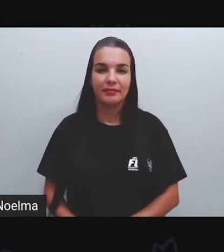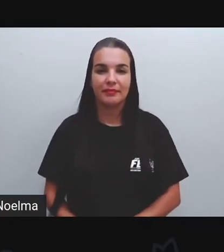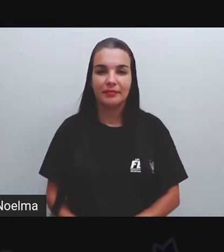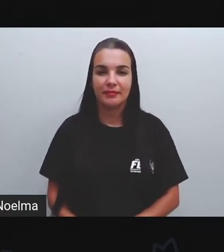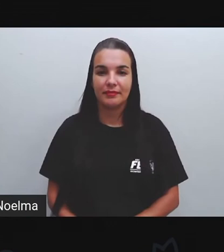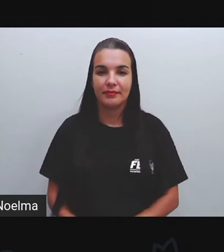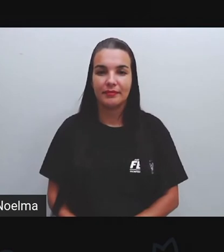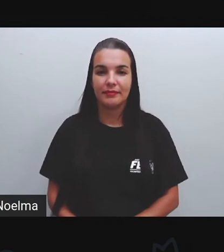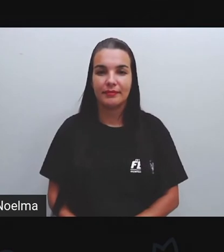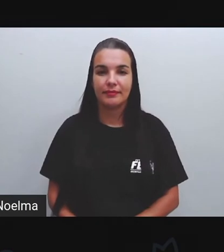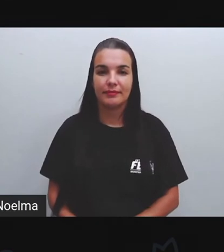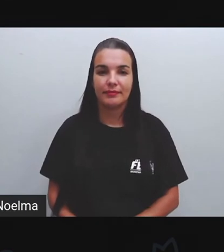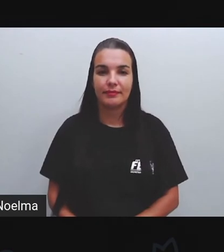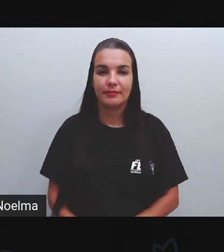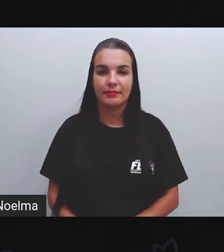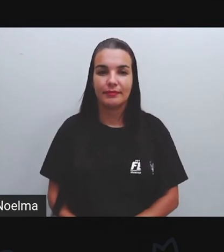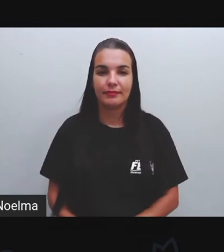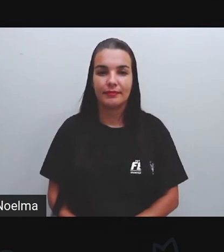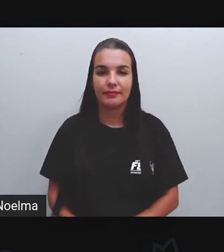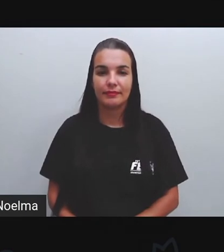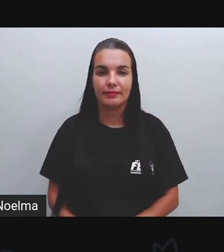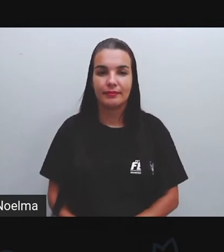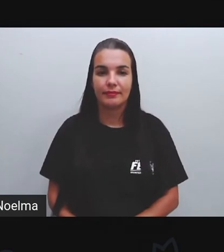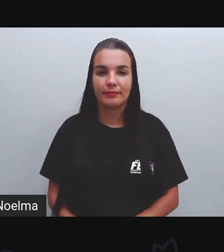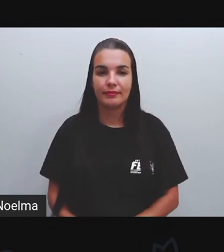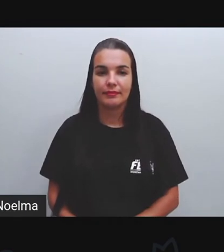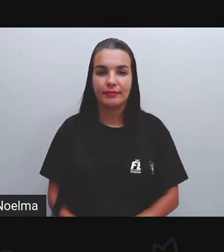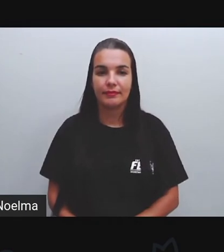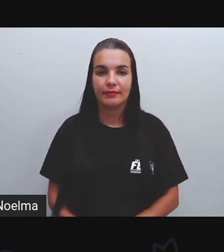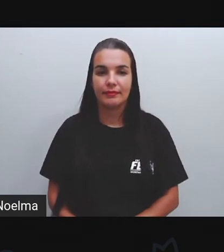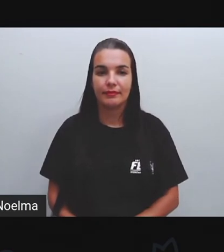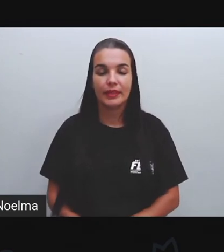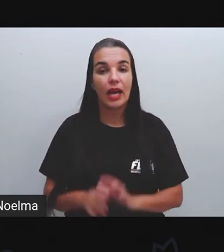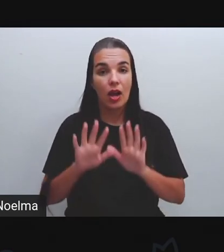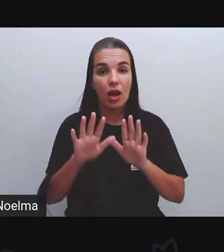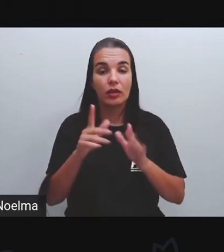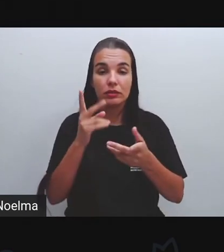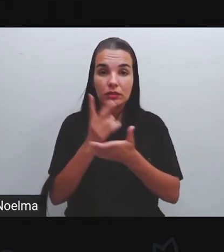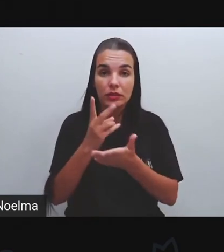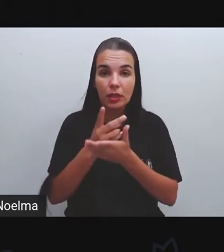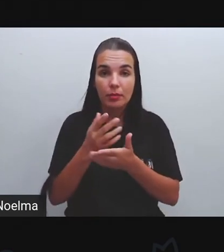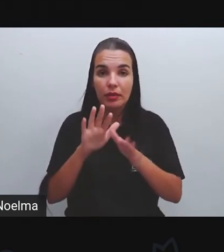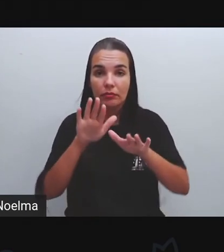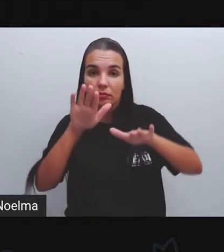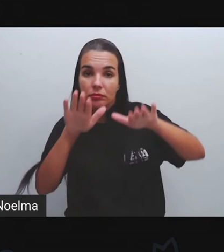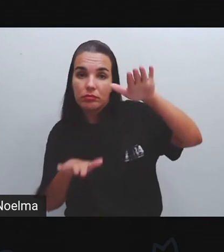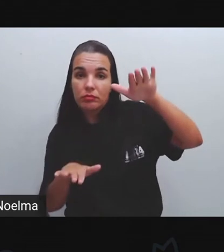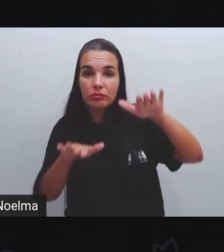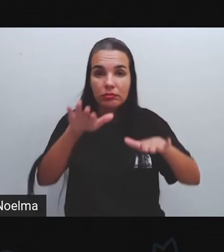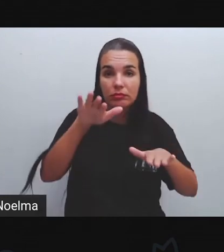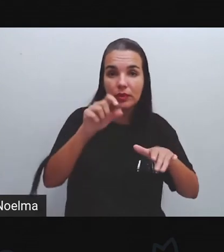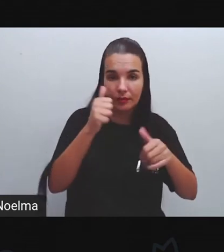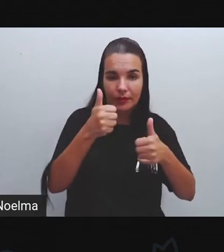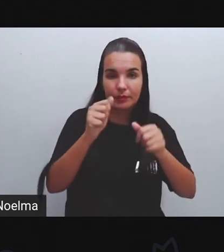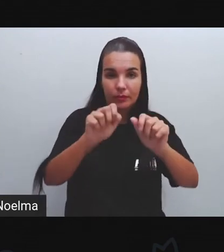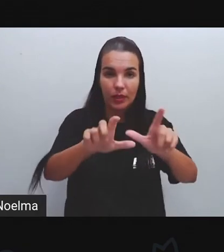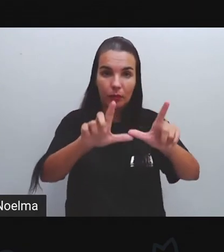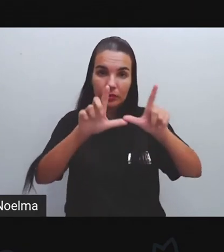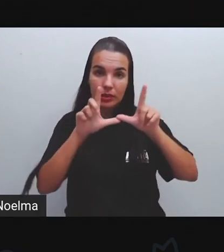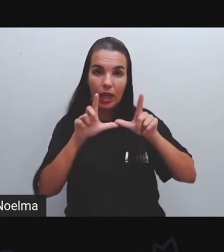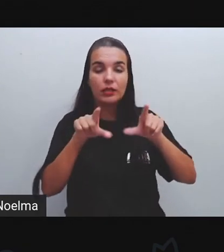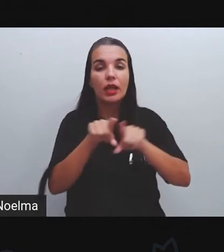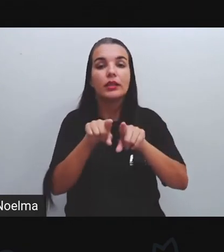os nossos slides para a gente dar segmento. A gente sempre vai alternar aqui entre os slides